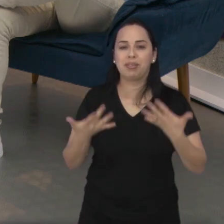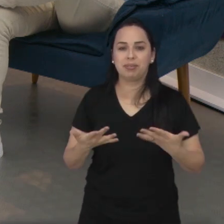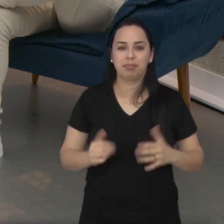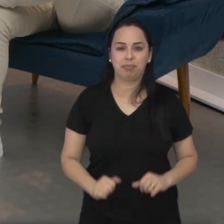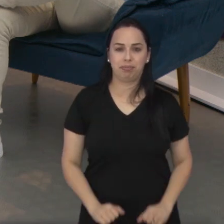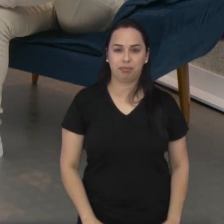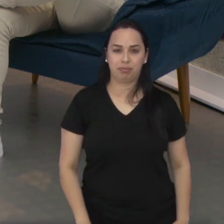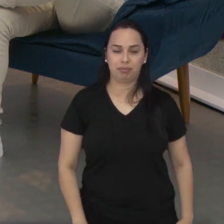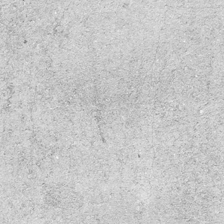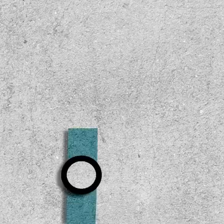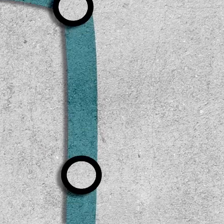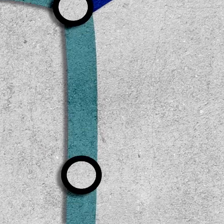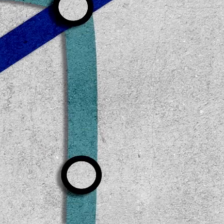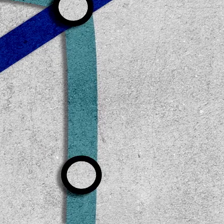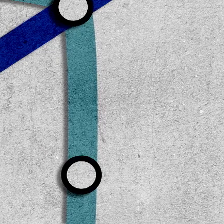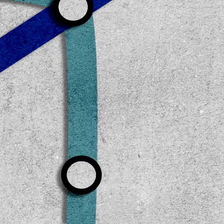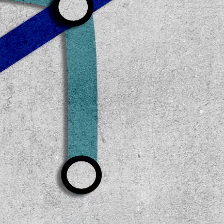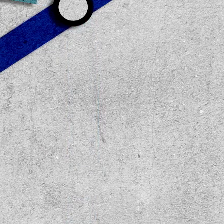traz para a gente hoje?